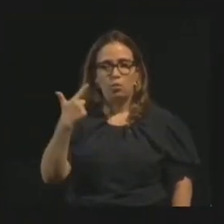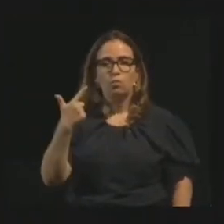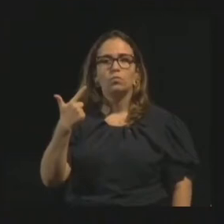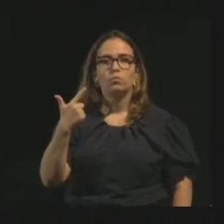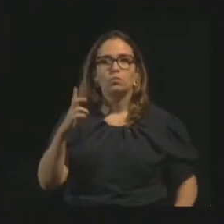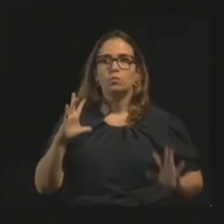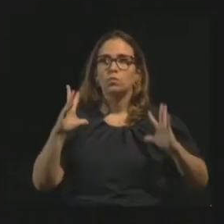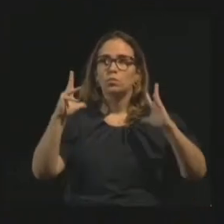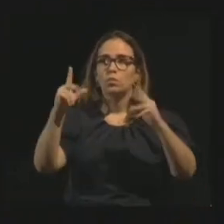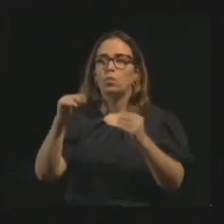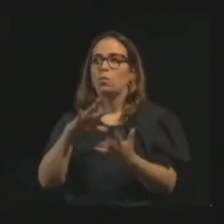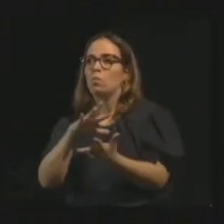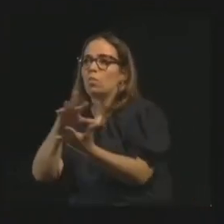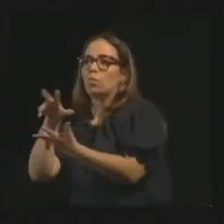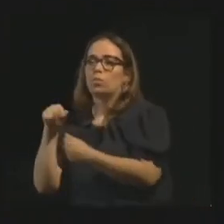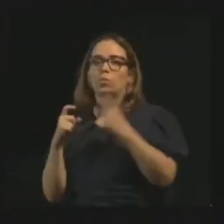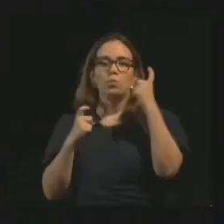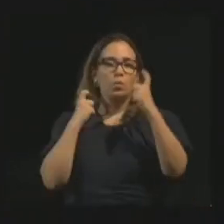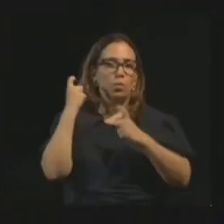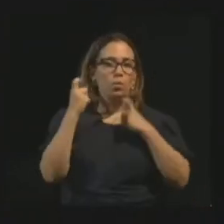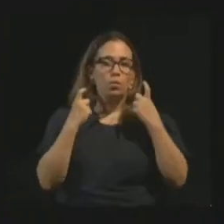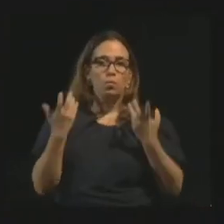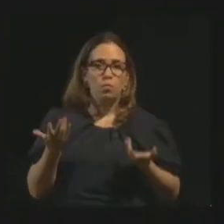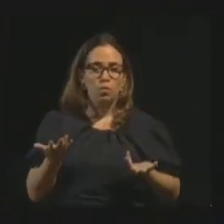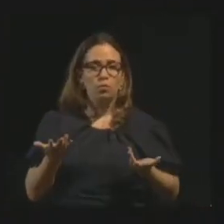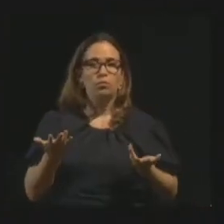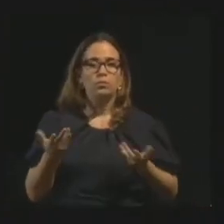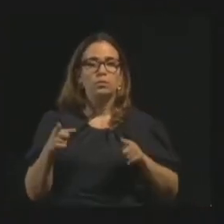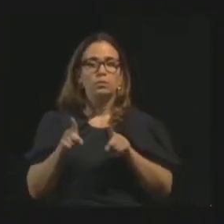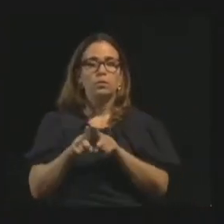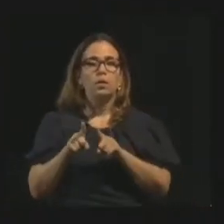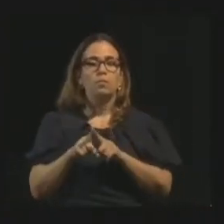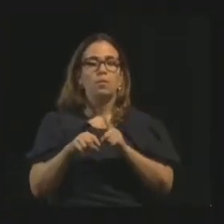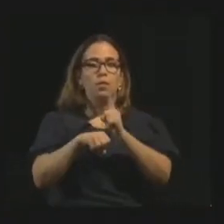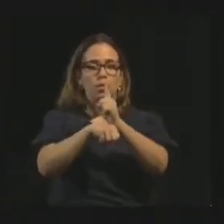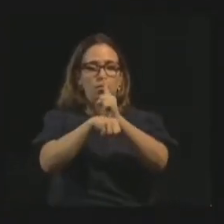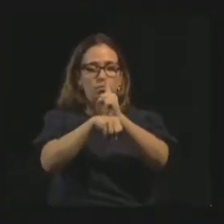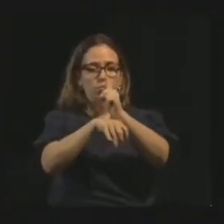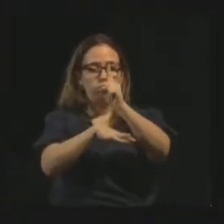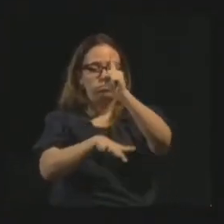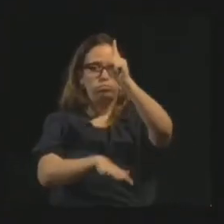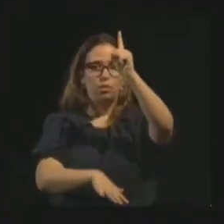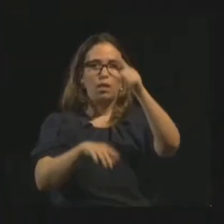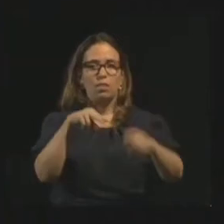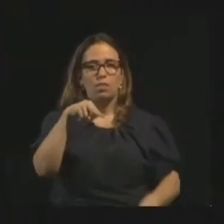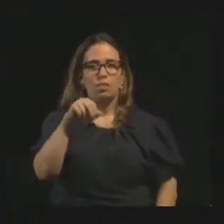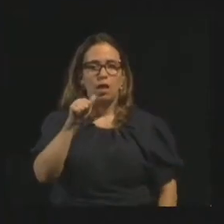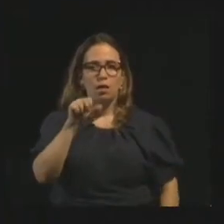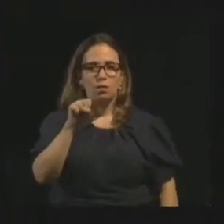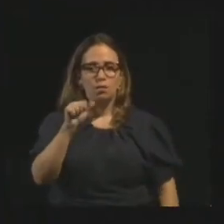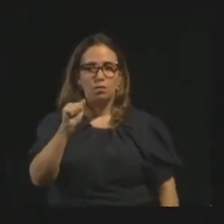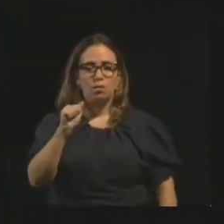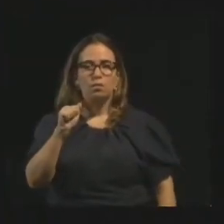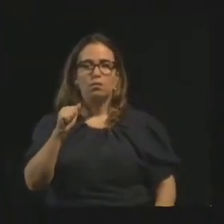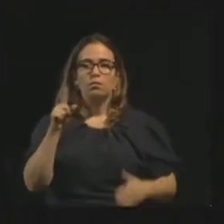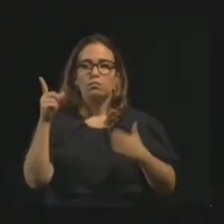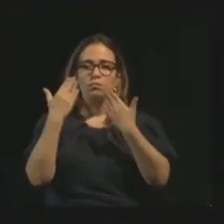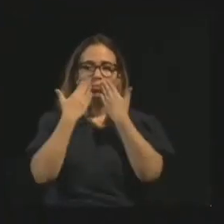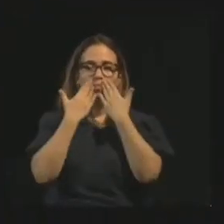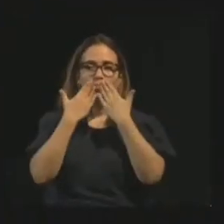grande comoção. Teve até um astro biólogo da NASA, o doutor David Morrison. Ele teve que vir a público